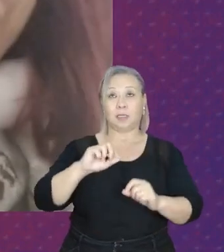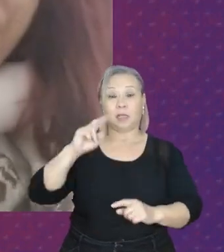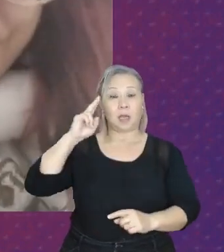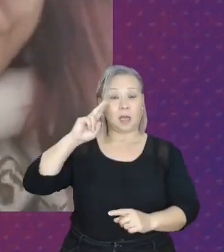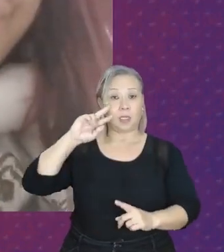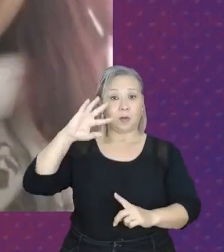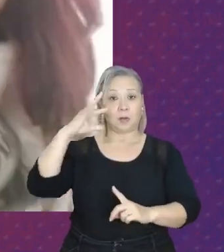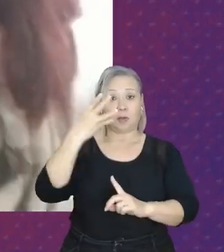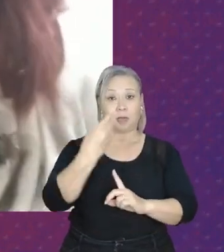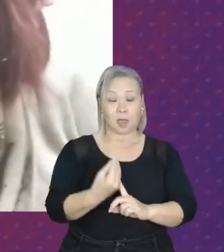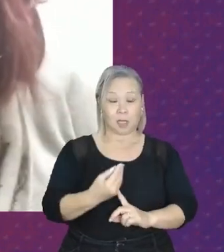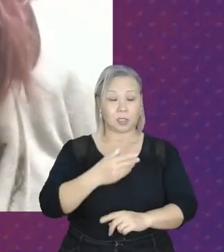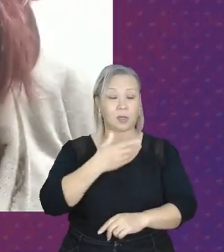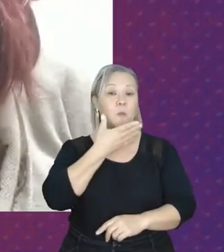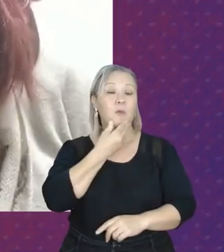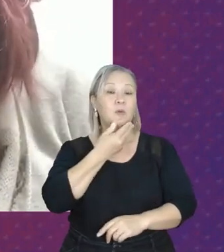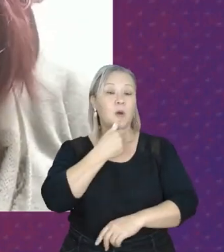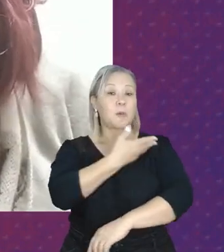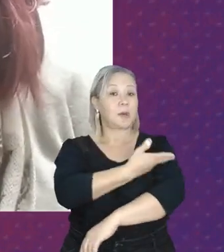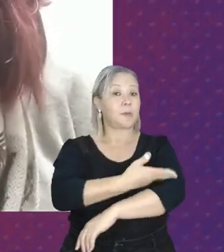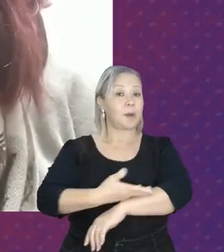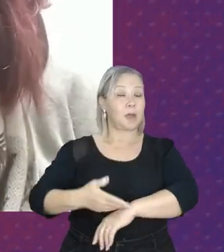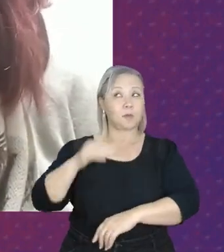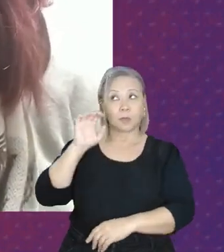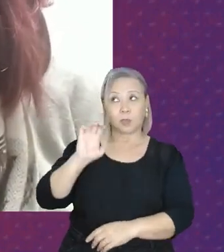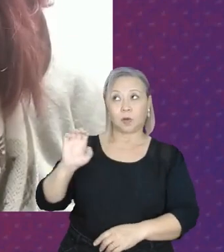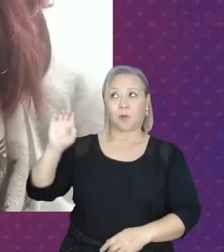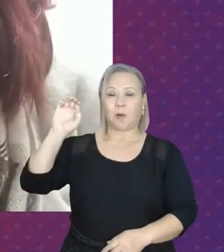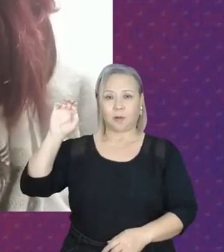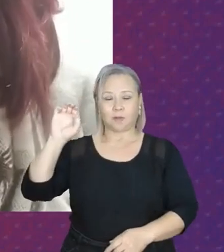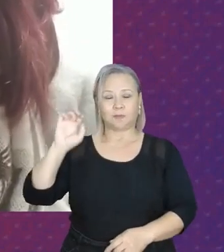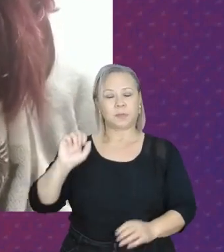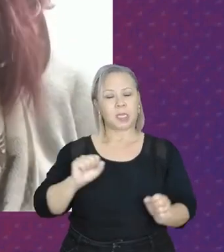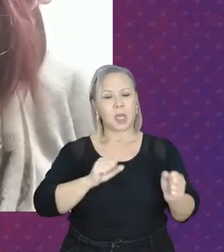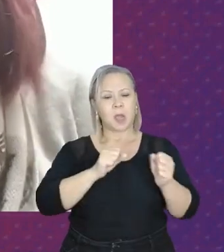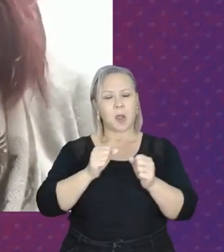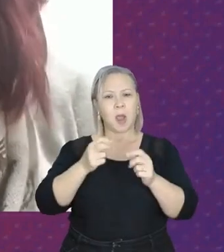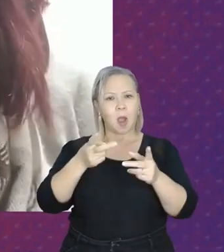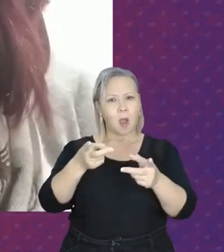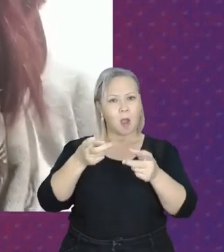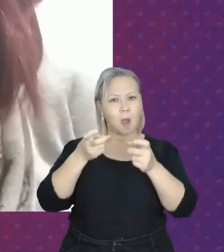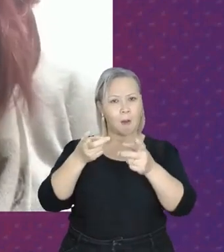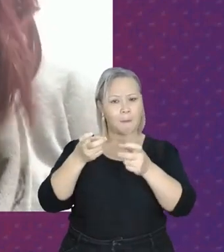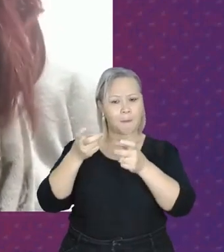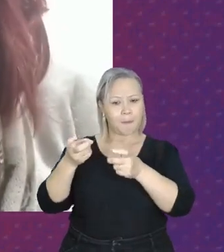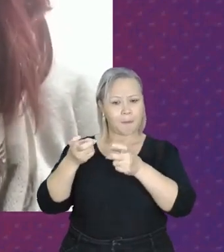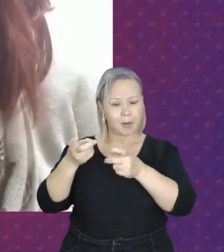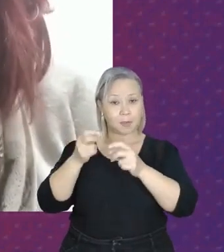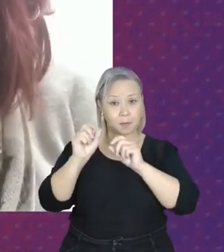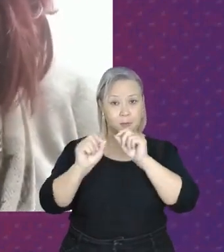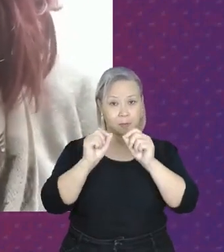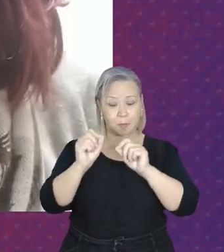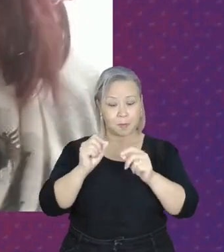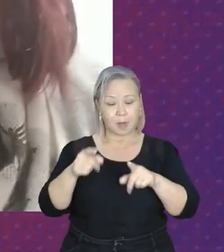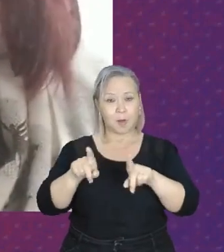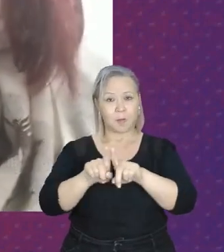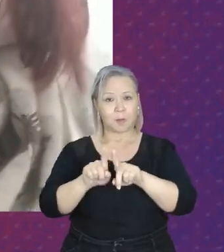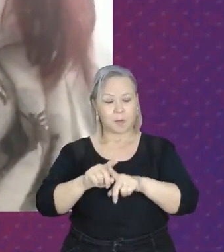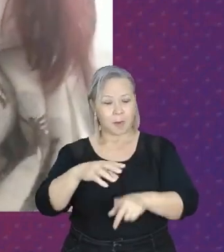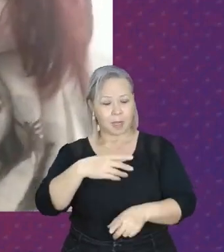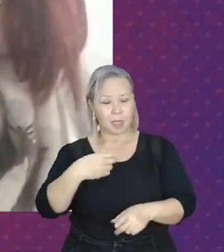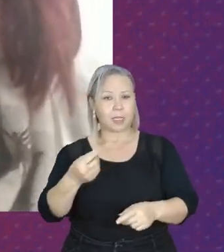europeus. Então, a gente pode perceber, e pode perceber quem tem filhos aí ou quem